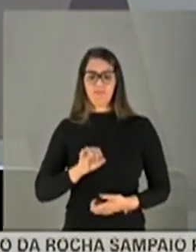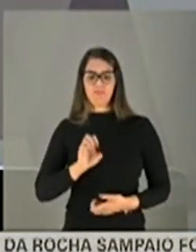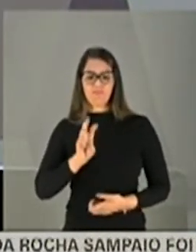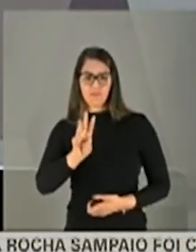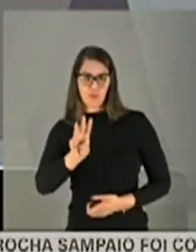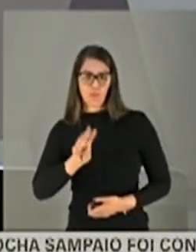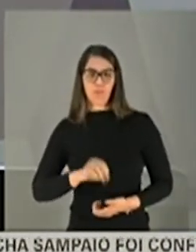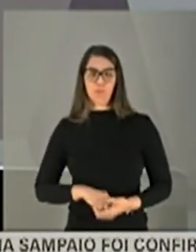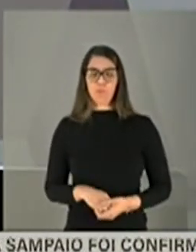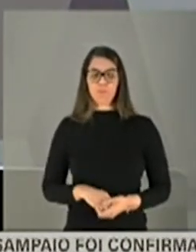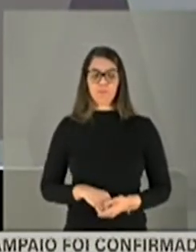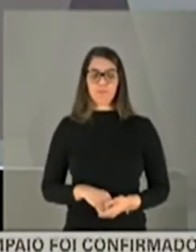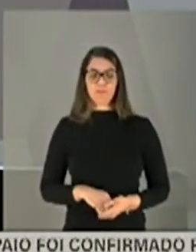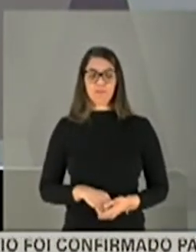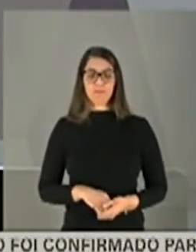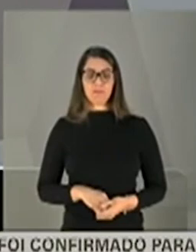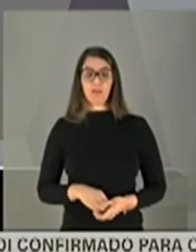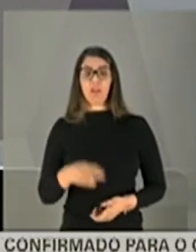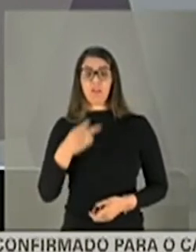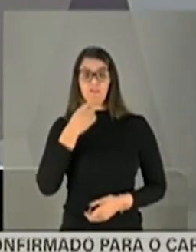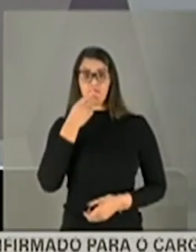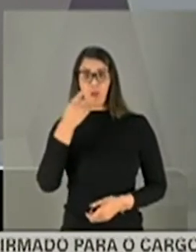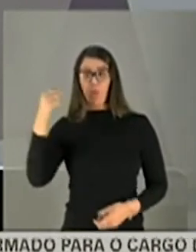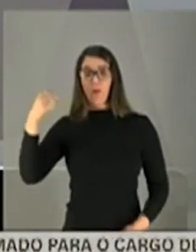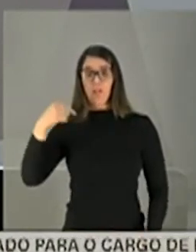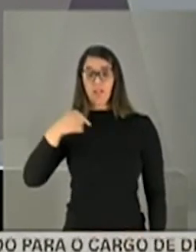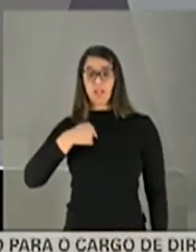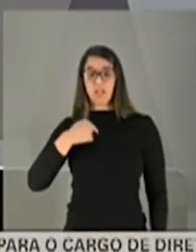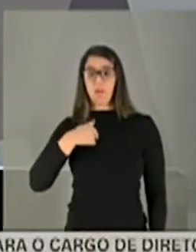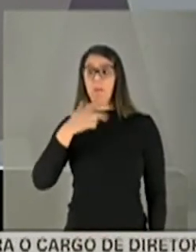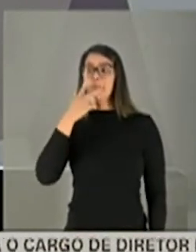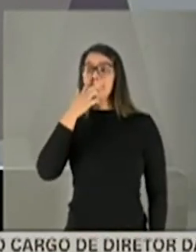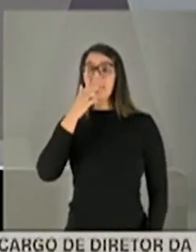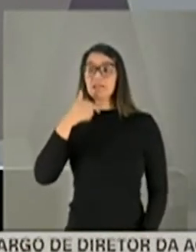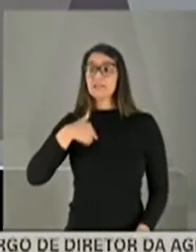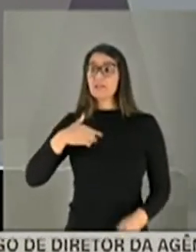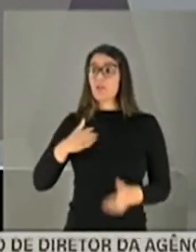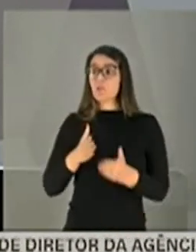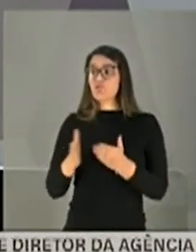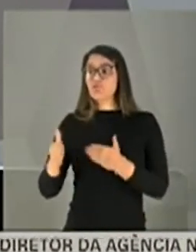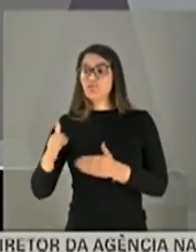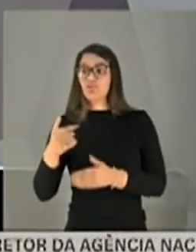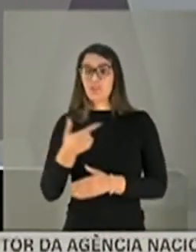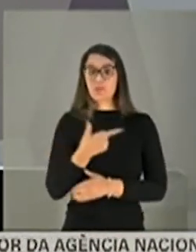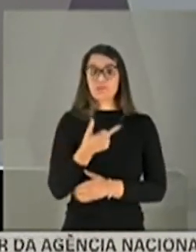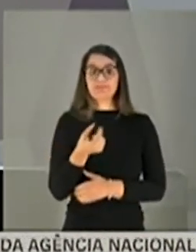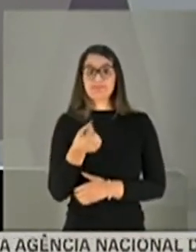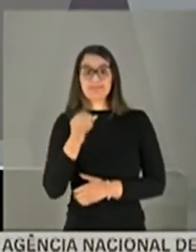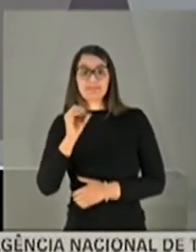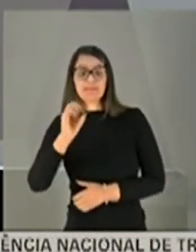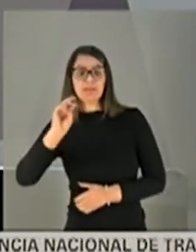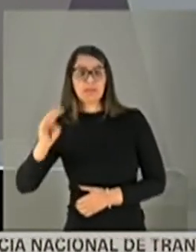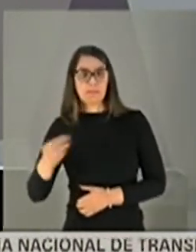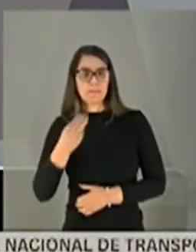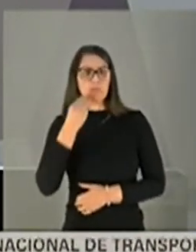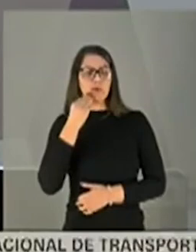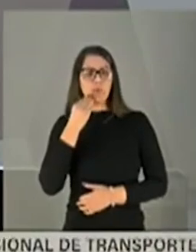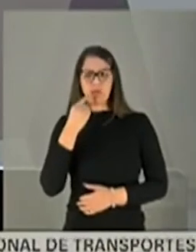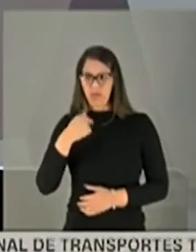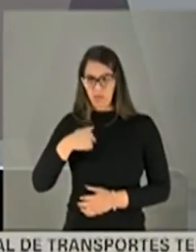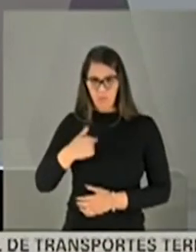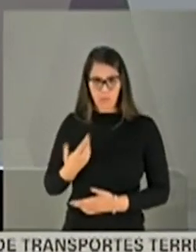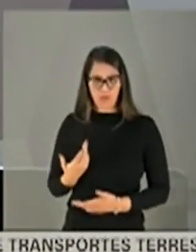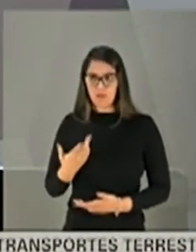me coloca como se eu tivesse desviado 160 milhões. Eu não sei onde é que ele ouviu isso, mas